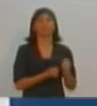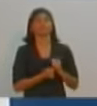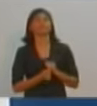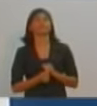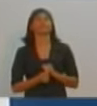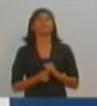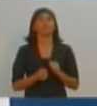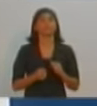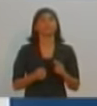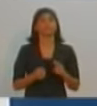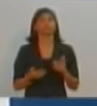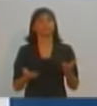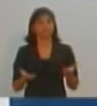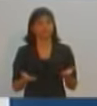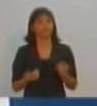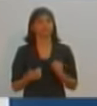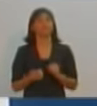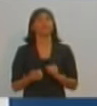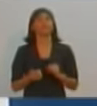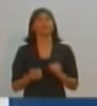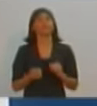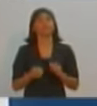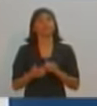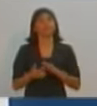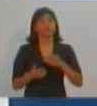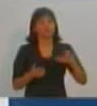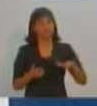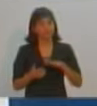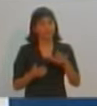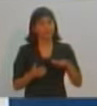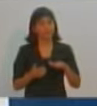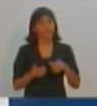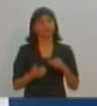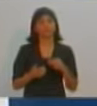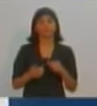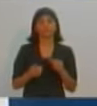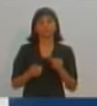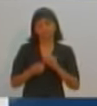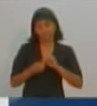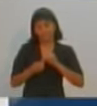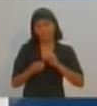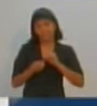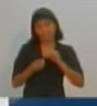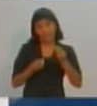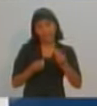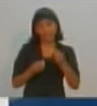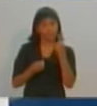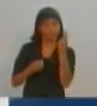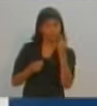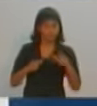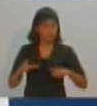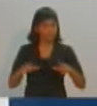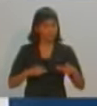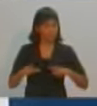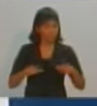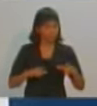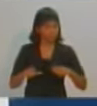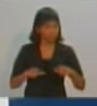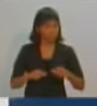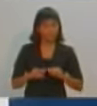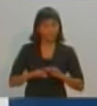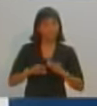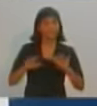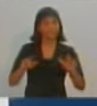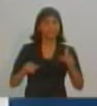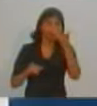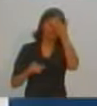aqui de Prudente ponderou, nós vamos criar o primeiro emprego. Ou seja, primeiro vamos criar os polos industriais, que a nosso ver